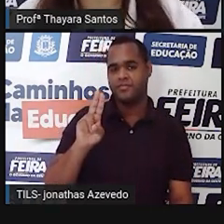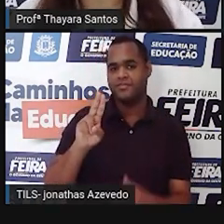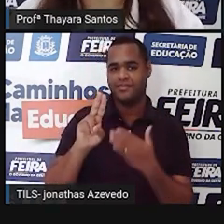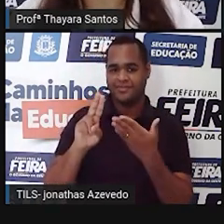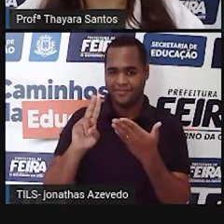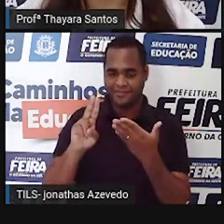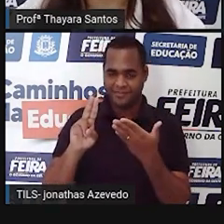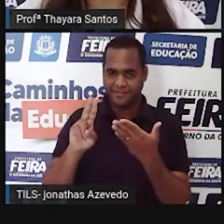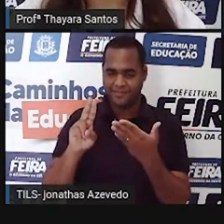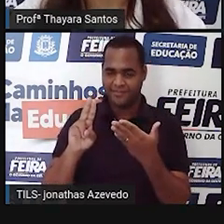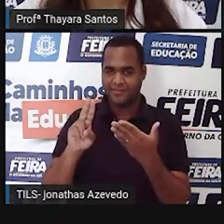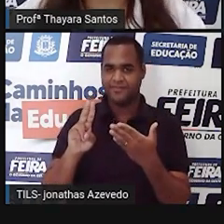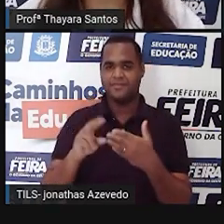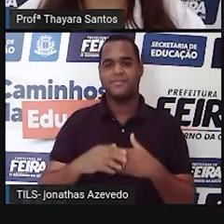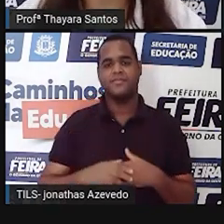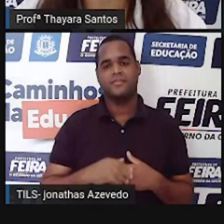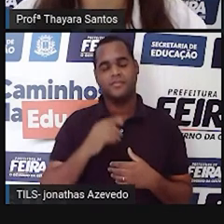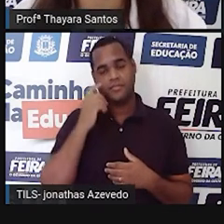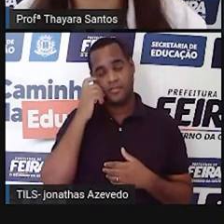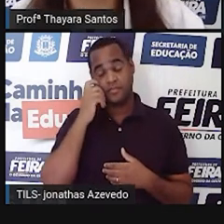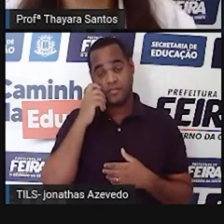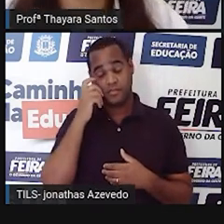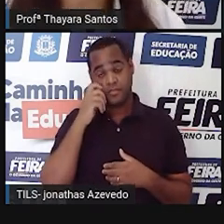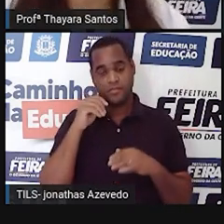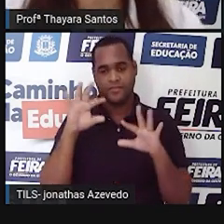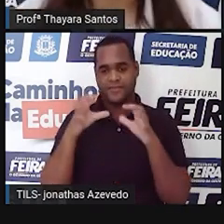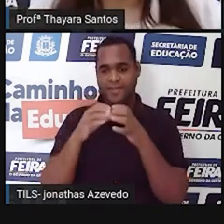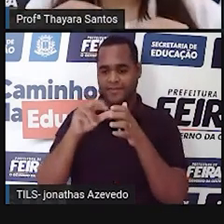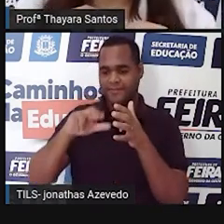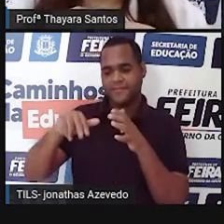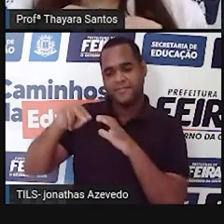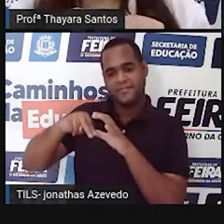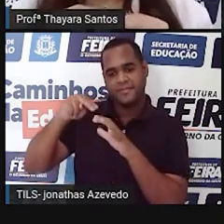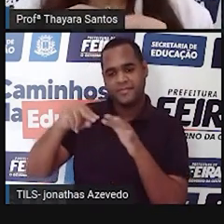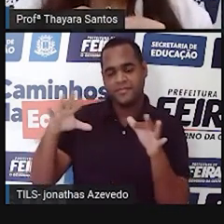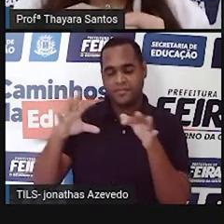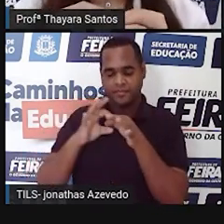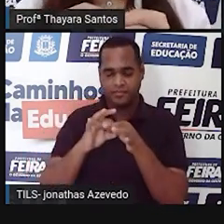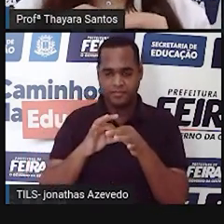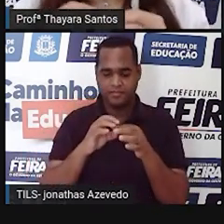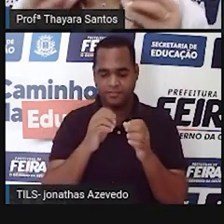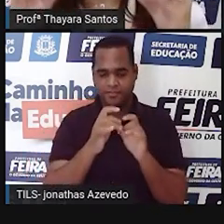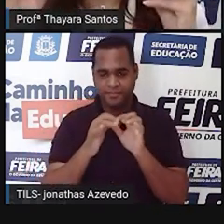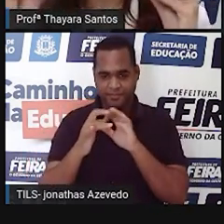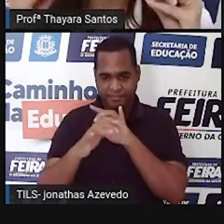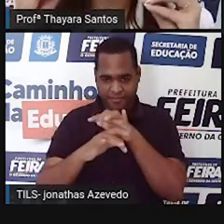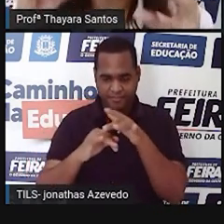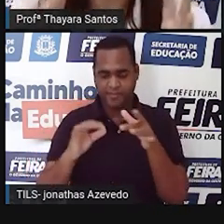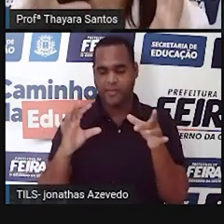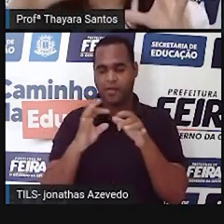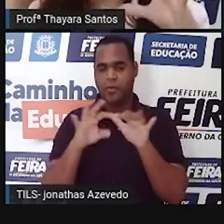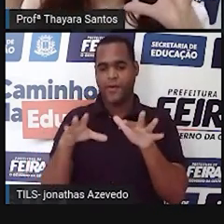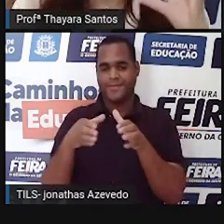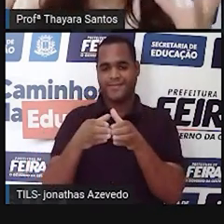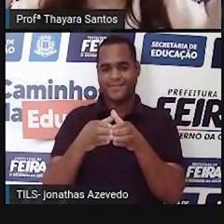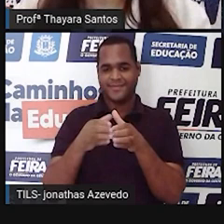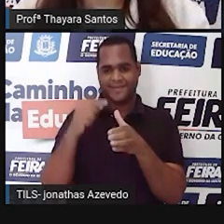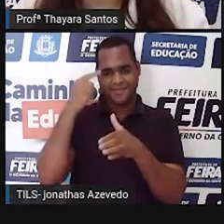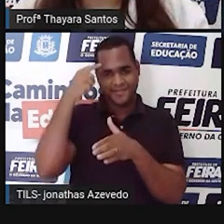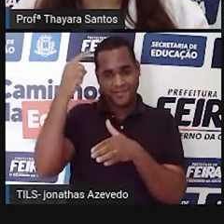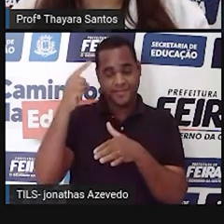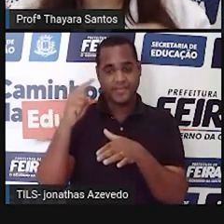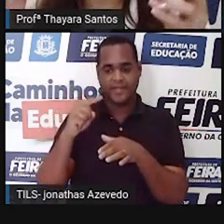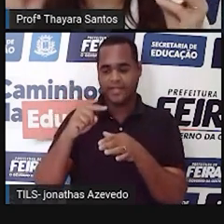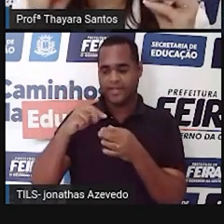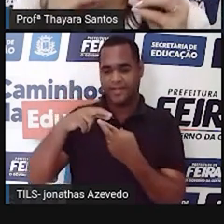representada pela letra U. Essas bases nitrogenadas, elas se unem ali nas moléculas, né? Então, a molécula